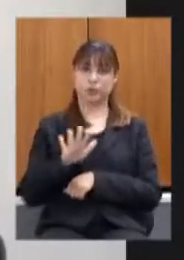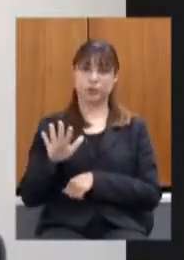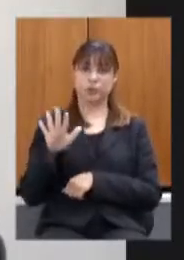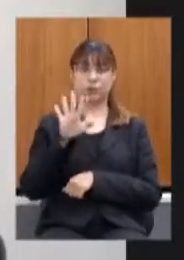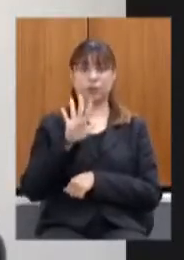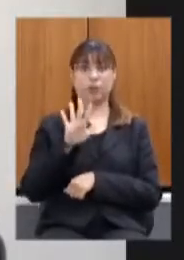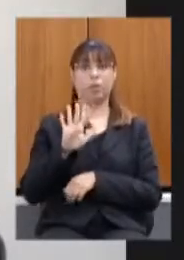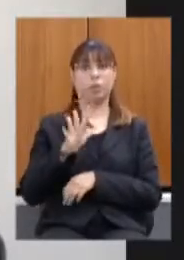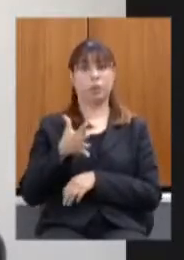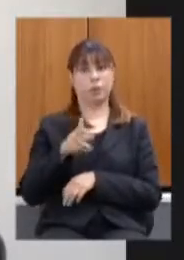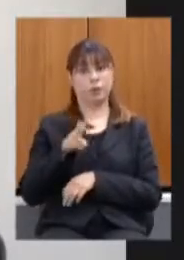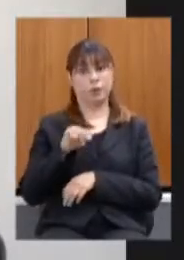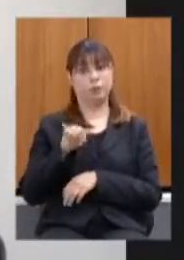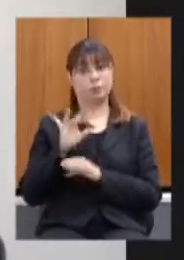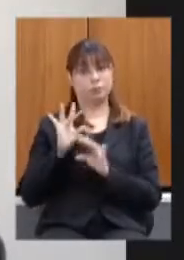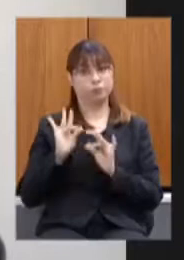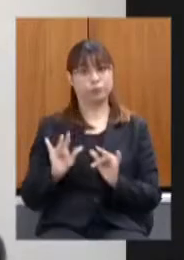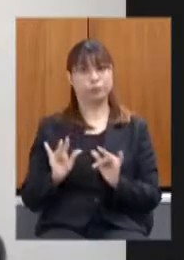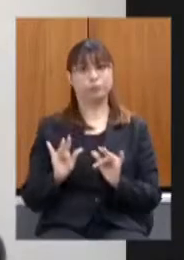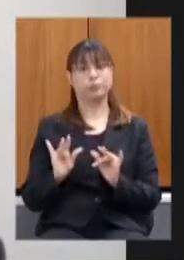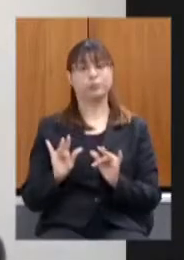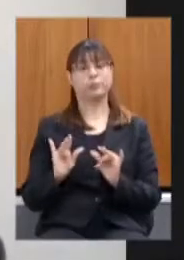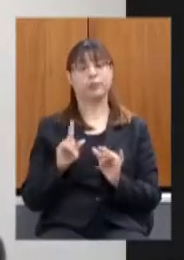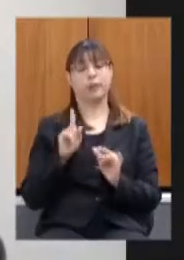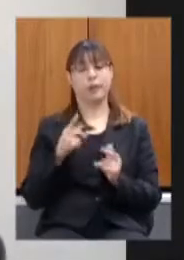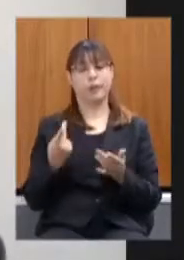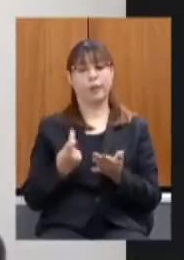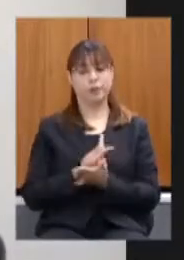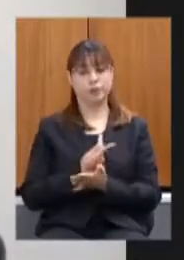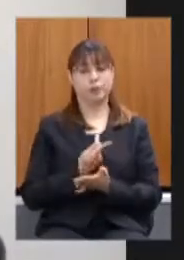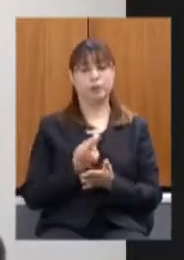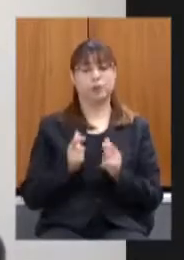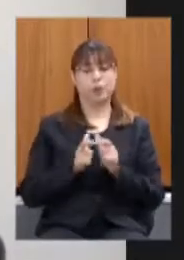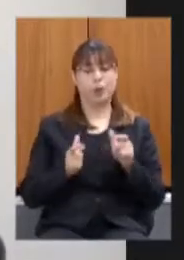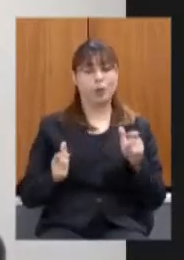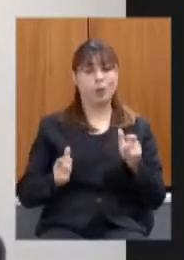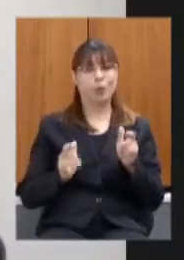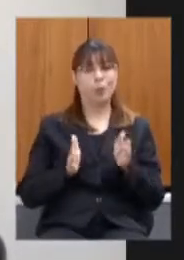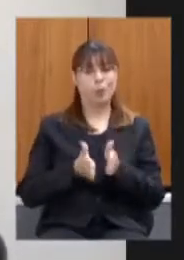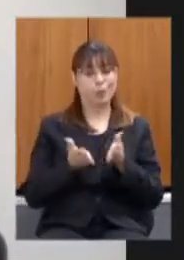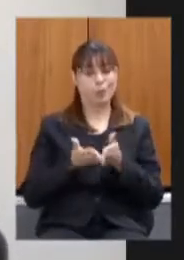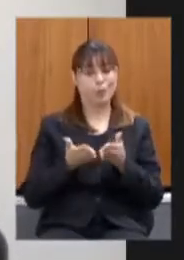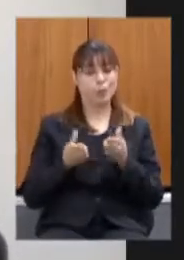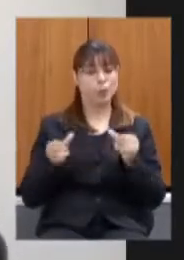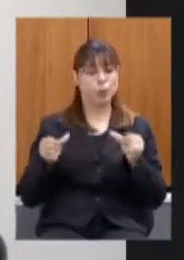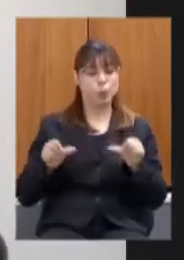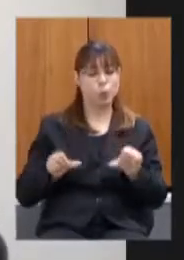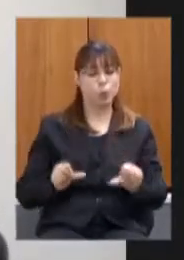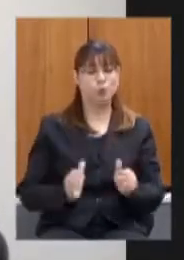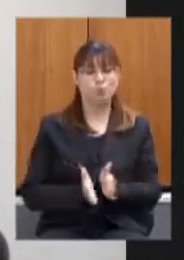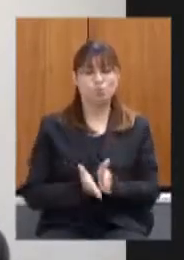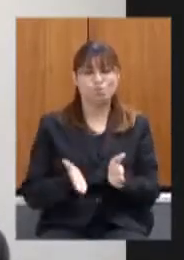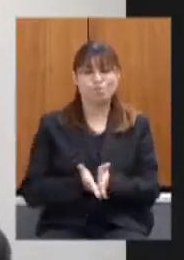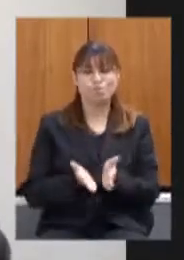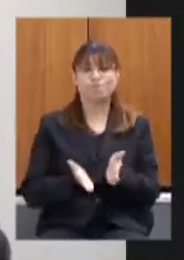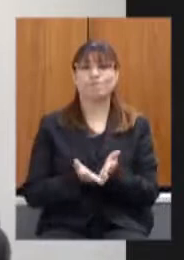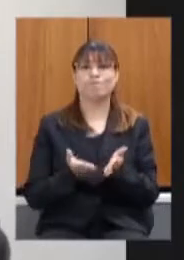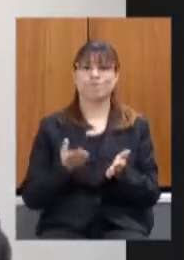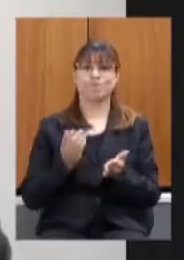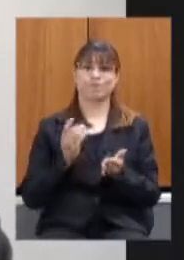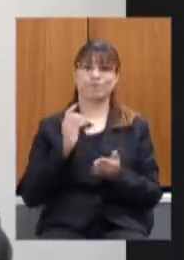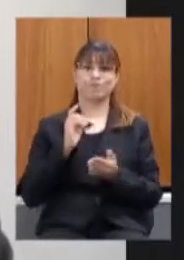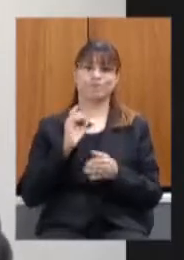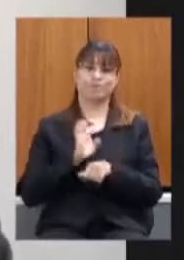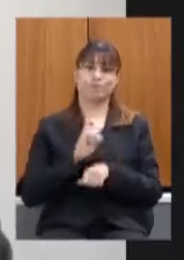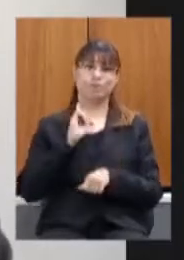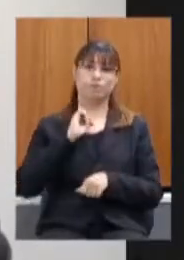extinção isso vai impactar a pobreza e a extrema pobreza aqui em Minas Gerais queria saber do secretário se há lugar